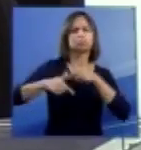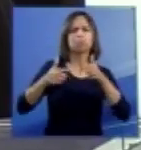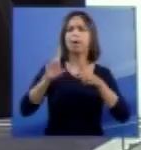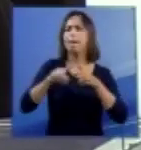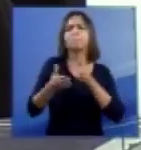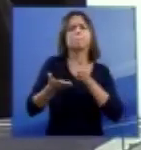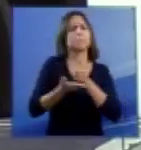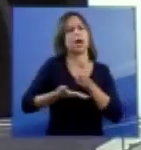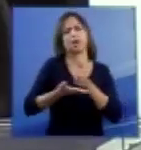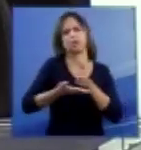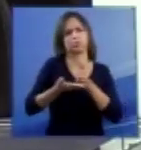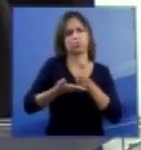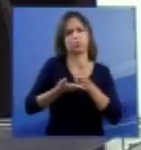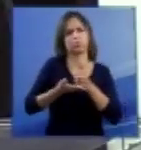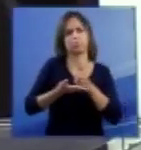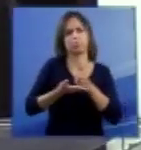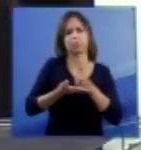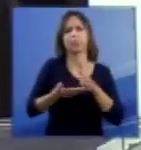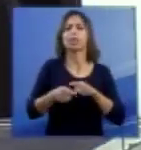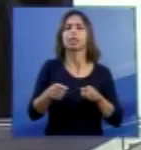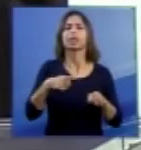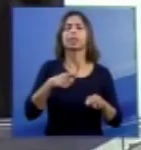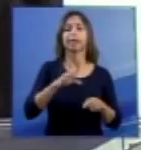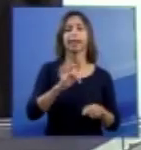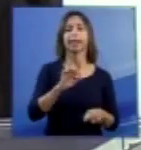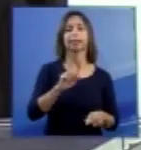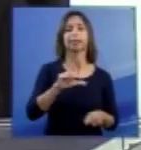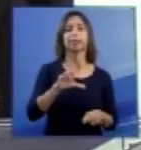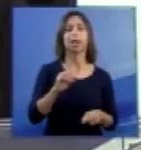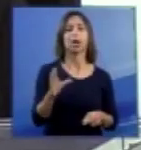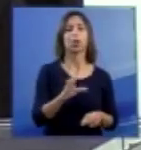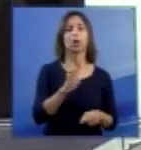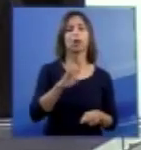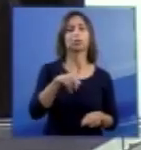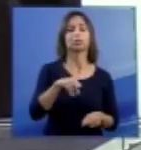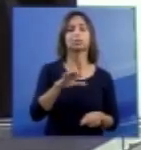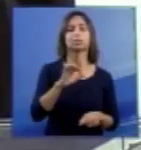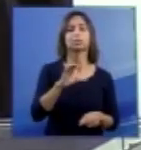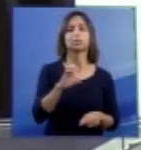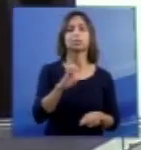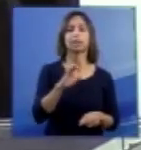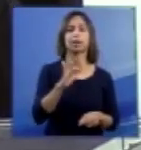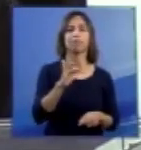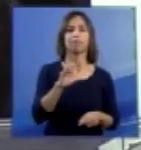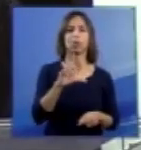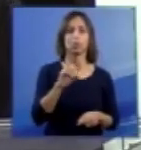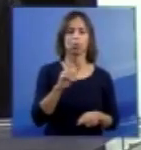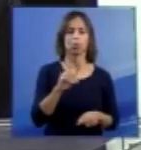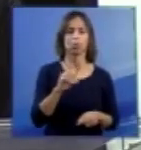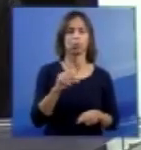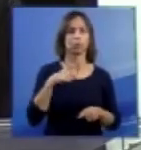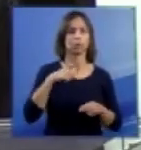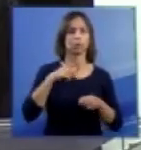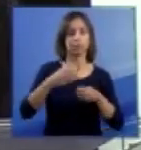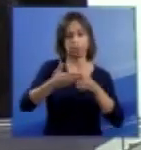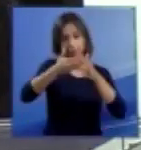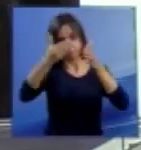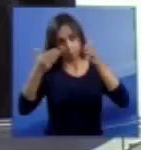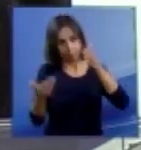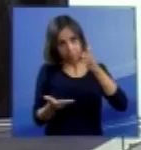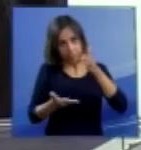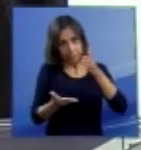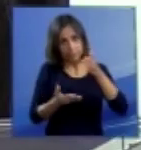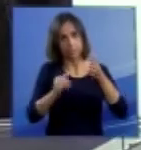orgânicas básicas. Pelo tálamo, também chamado de tálamo encefalo, que é uma central sensorial. Abaixo do tálamo, nós temos a região